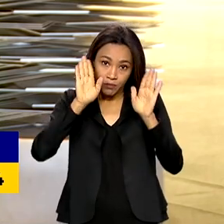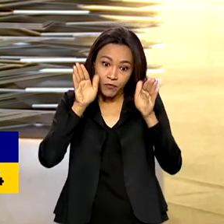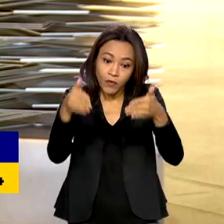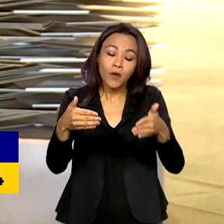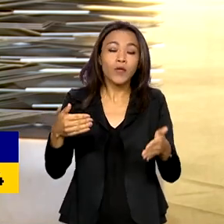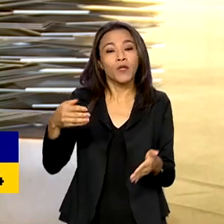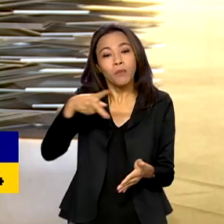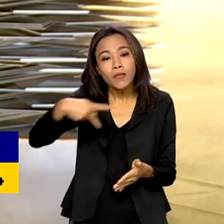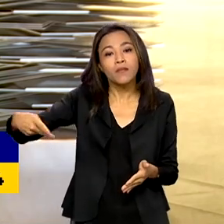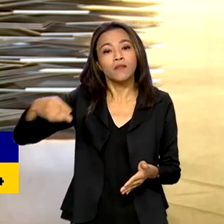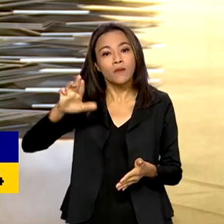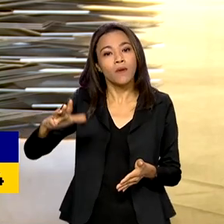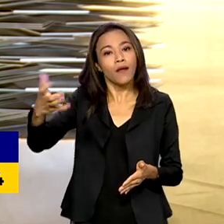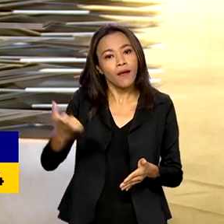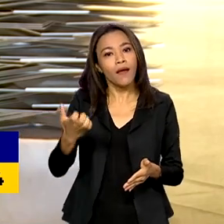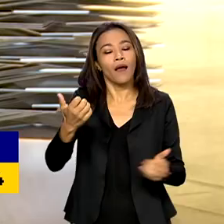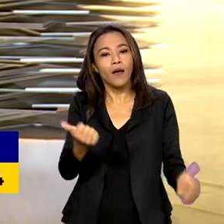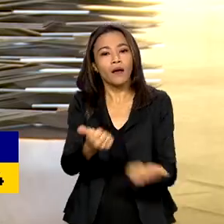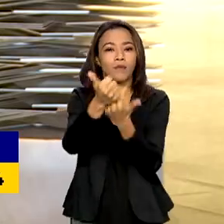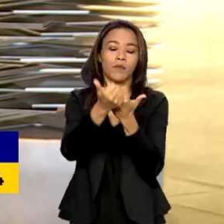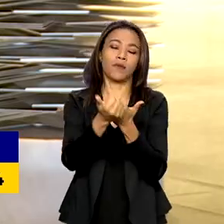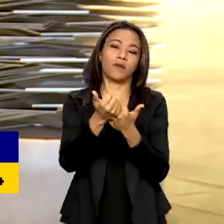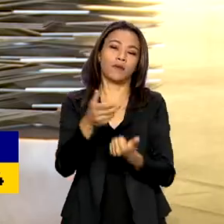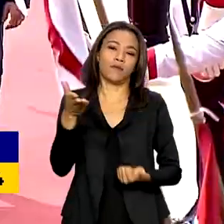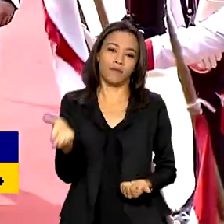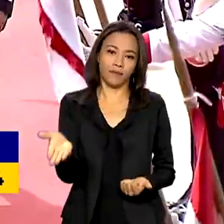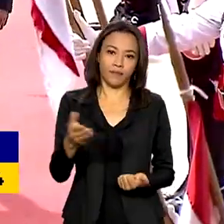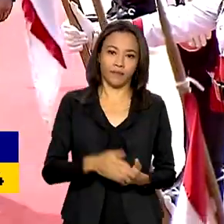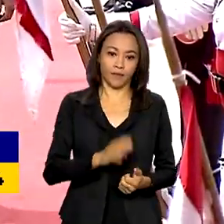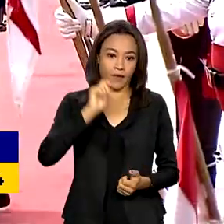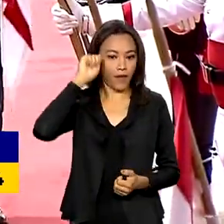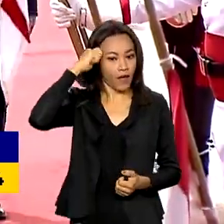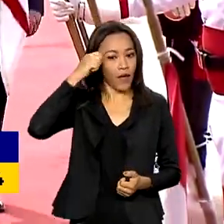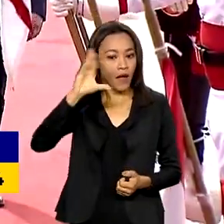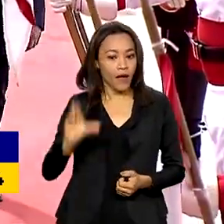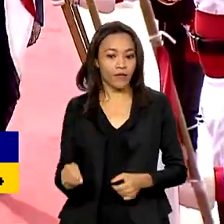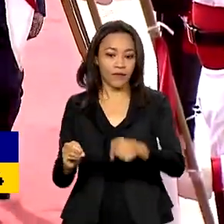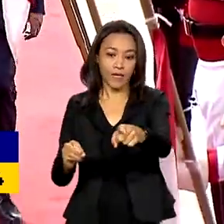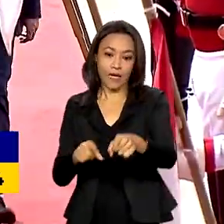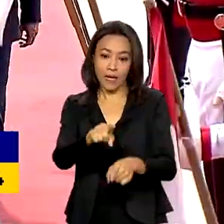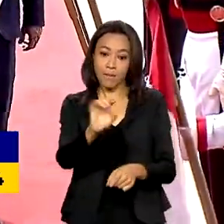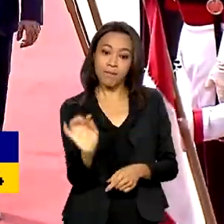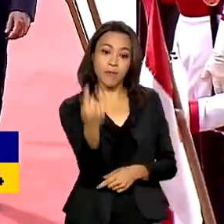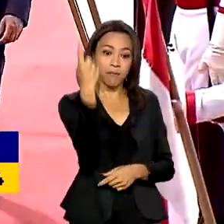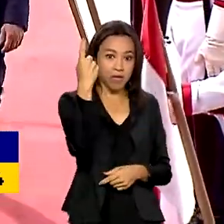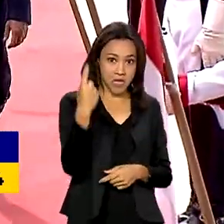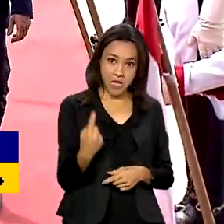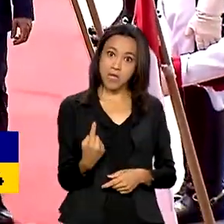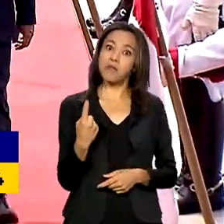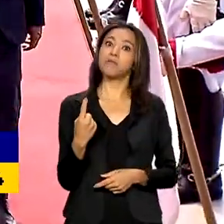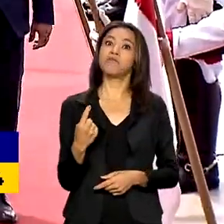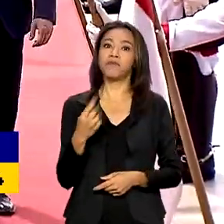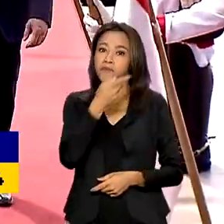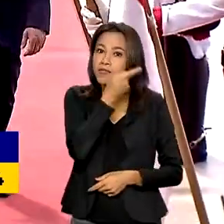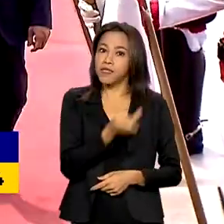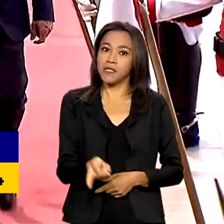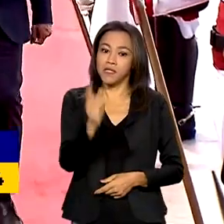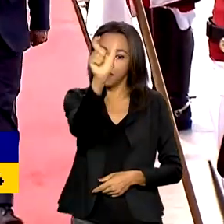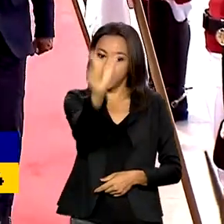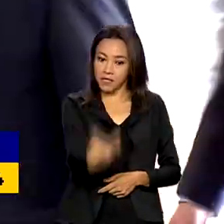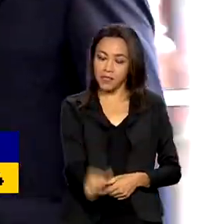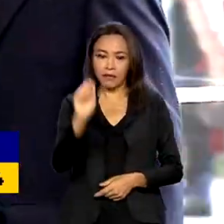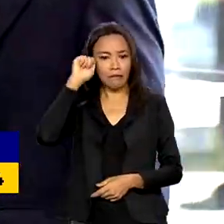à África na política externa do governo federal. Lula destacou que foi a primeira visita de um chefe de Estado